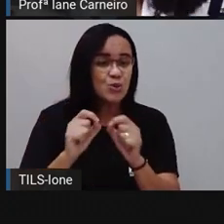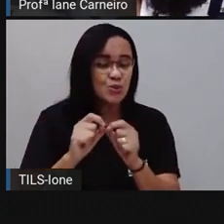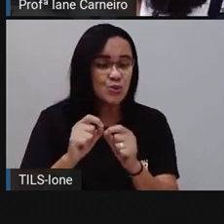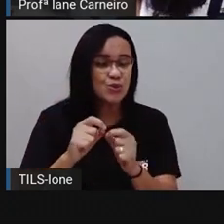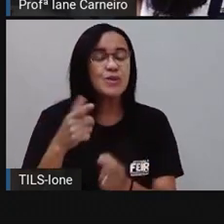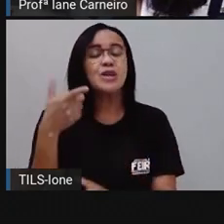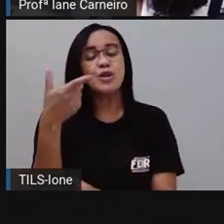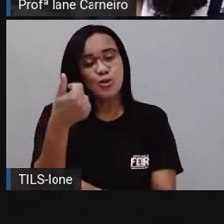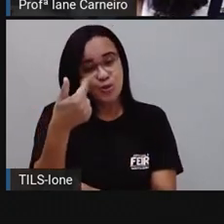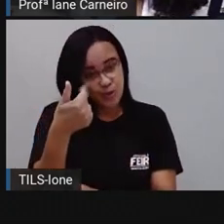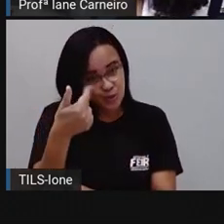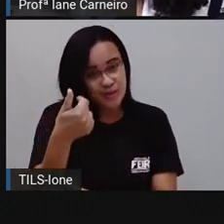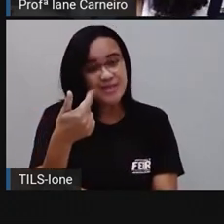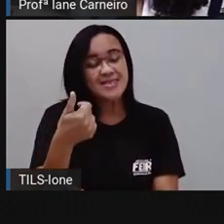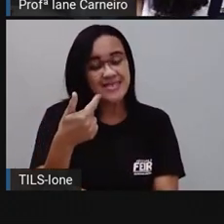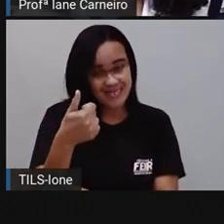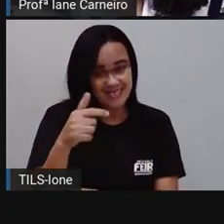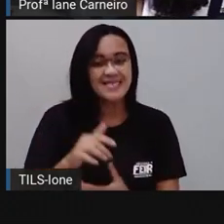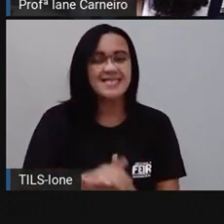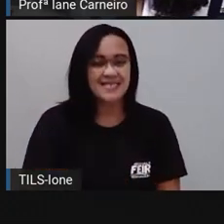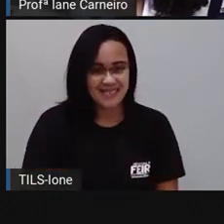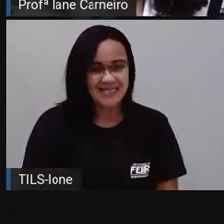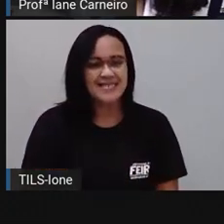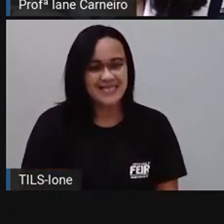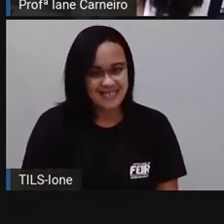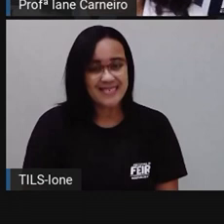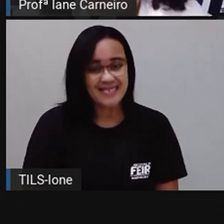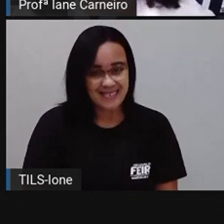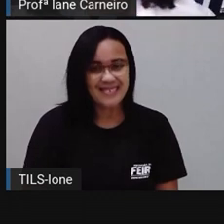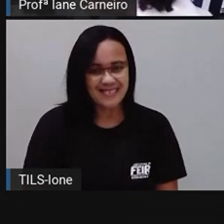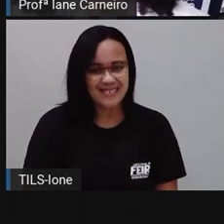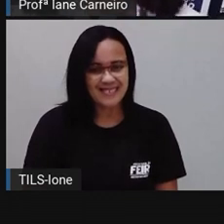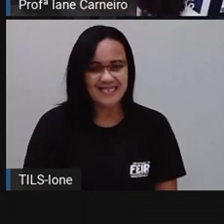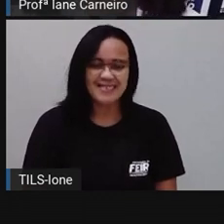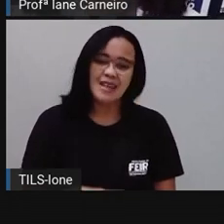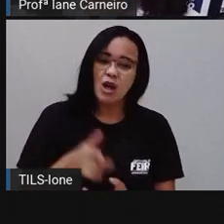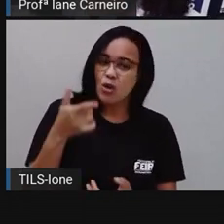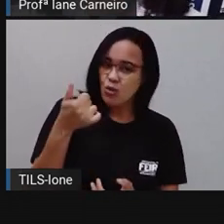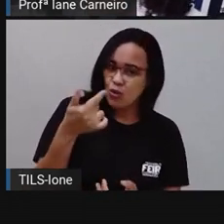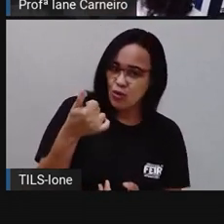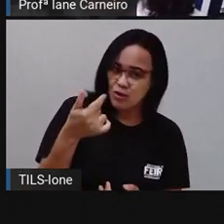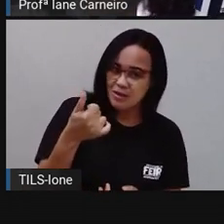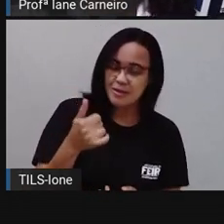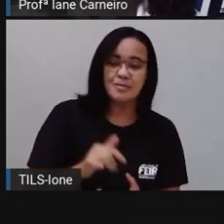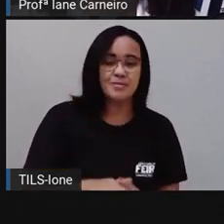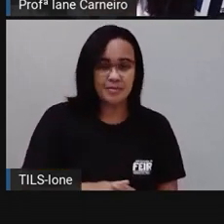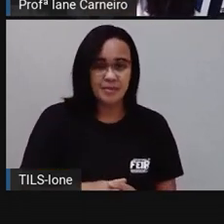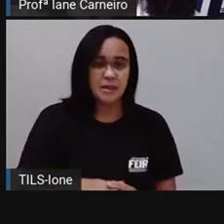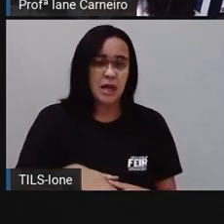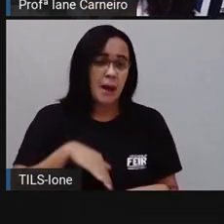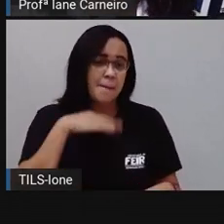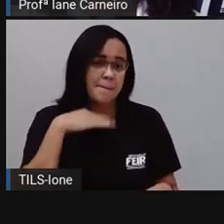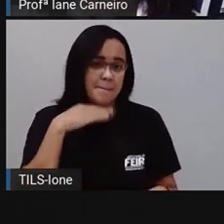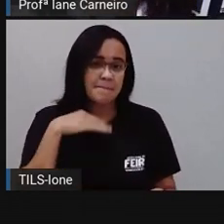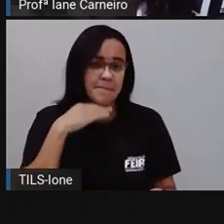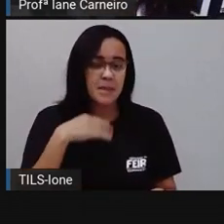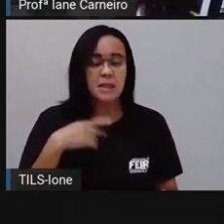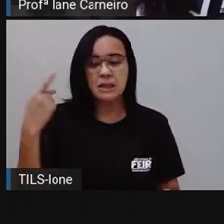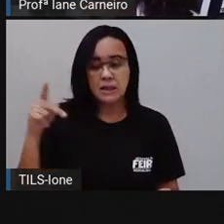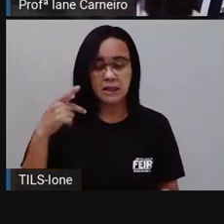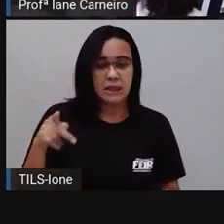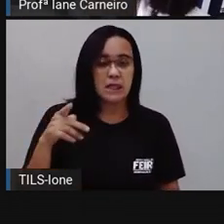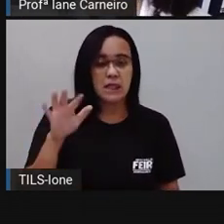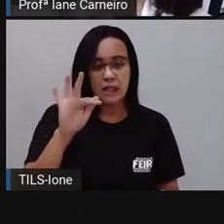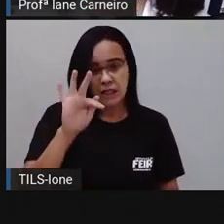A doze. Muito bem. Uma dúzia é igual a doze. Então, gente já vai anotando aqui as dicas, ó. A mãe de Felipe comprou uma dúzia de